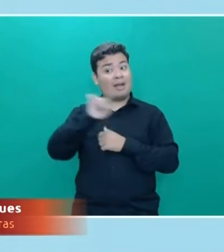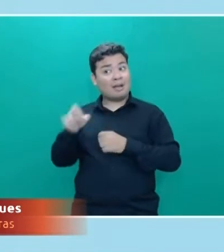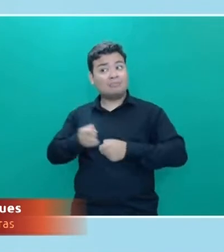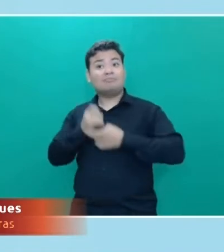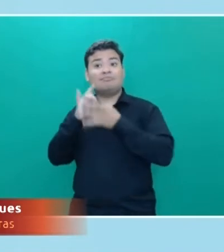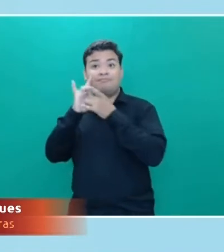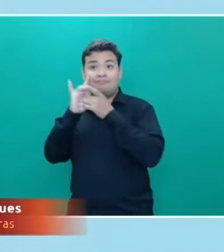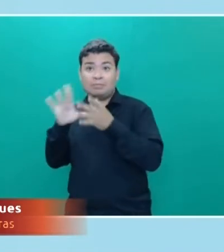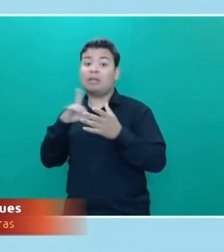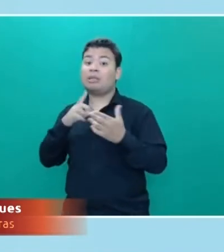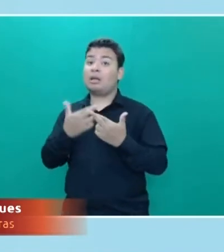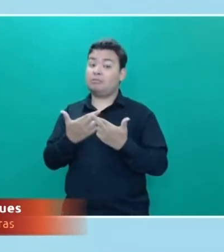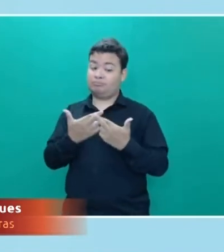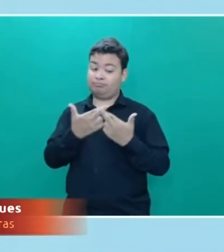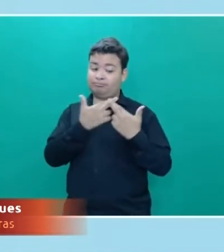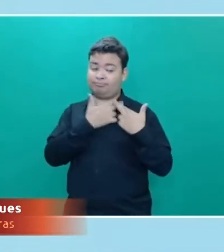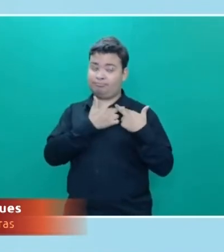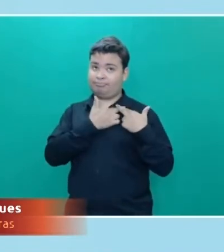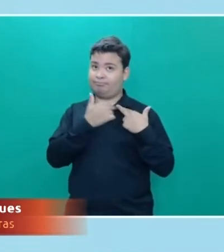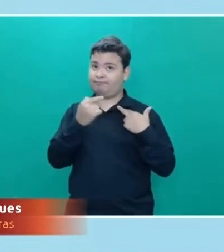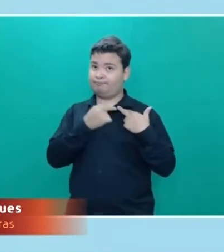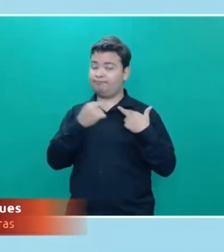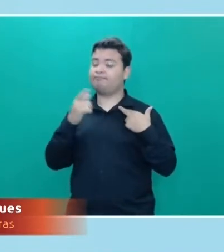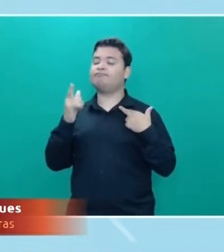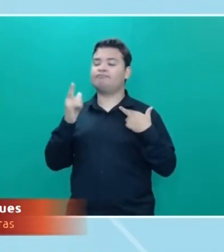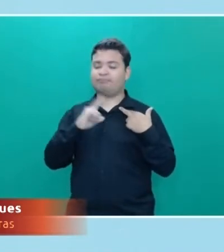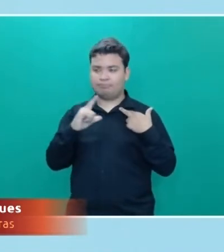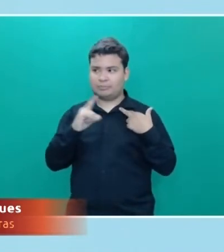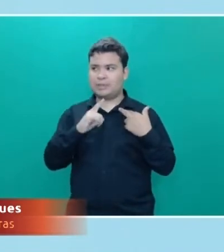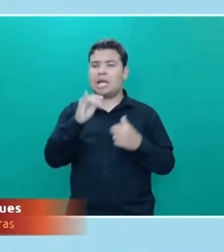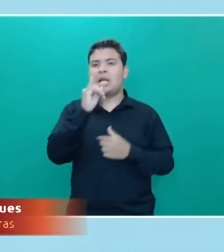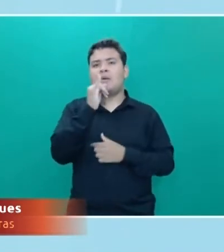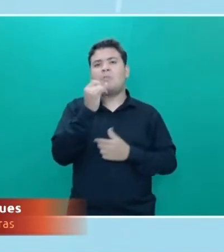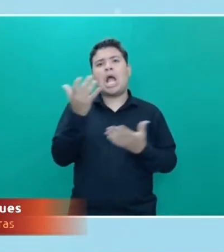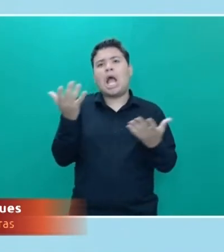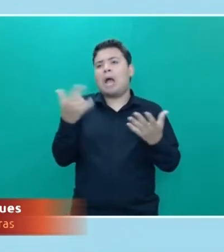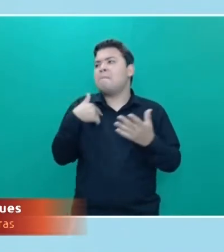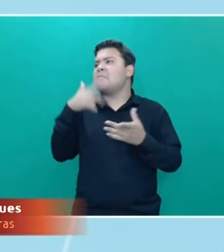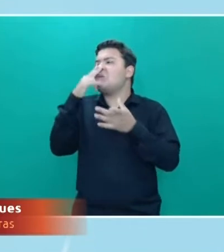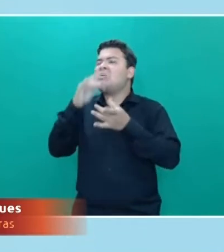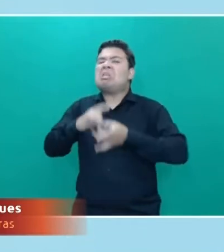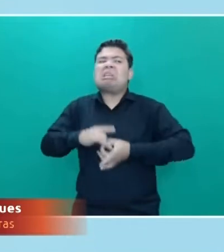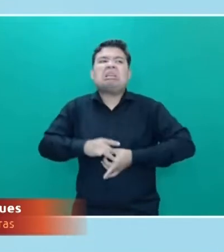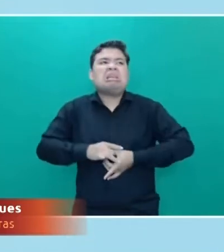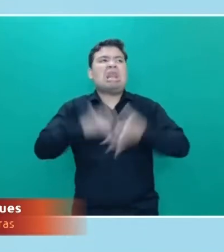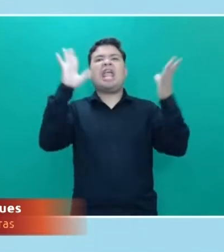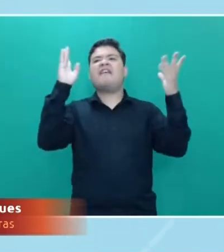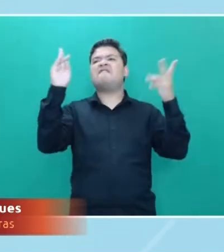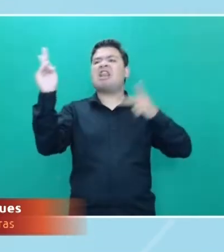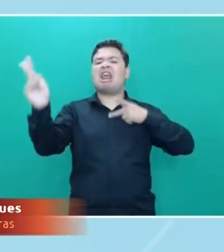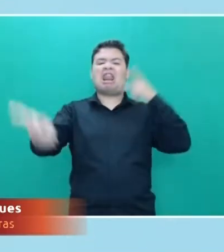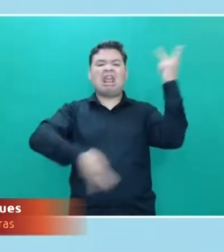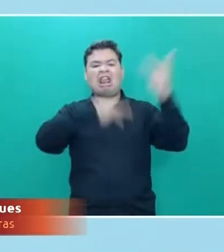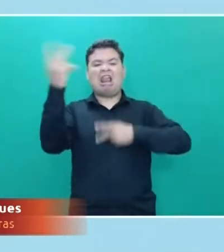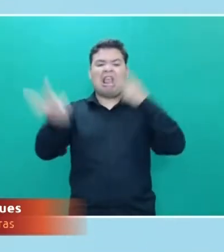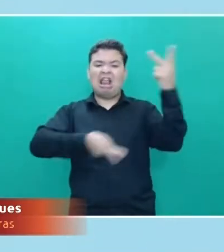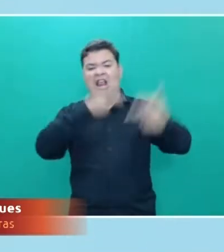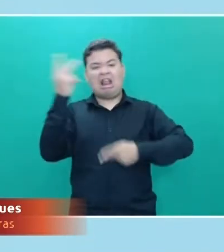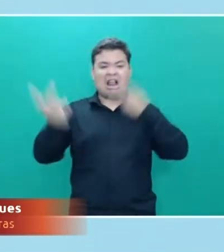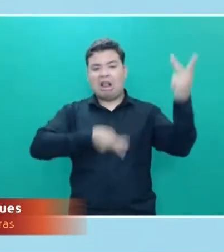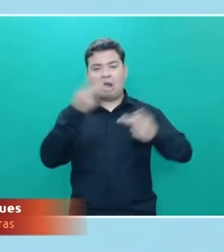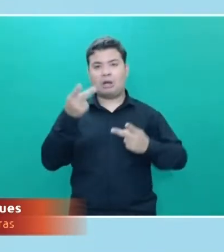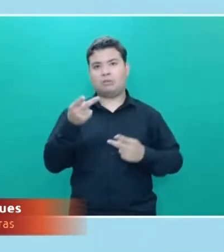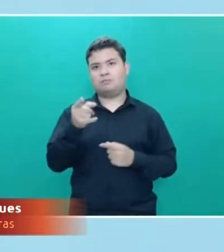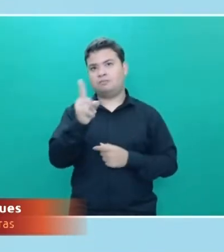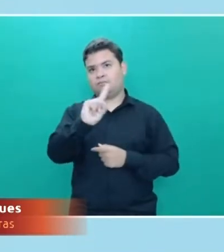responsabilidade, não é que eu tenha agora uma carta branca para falar tudo que eu quero, não é bem assim. Eu